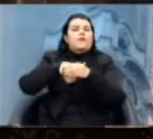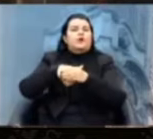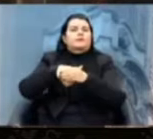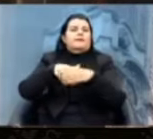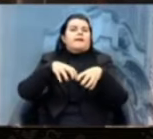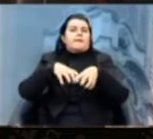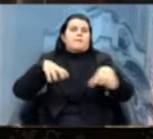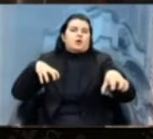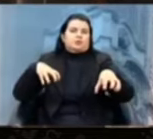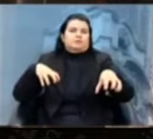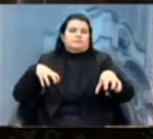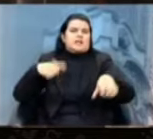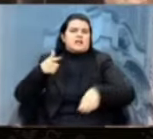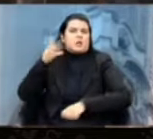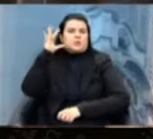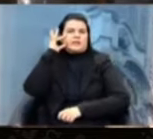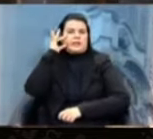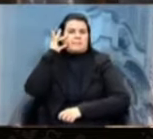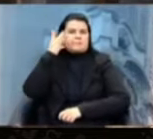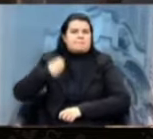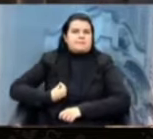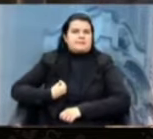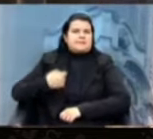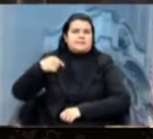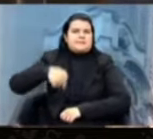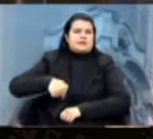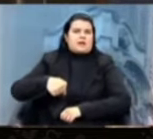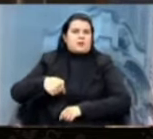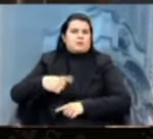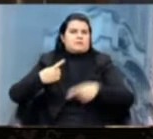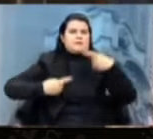não estarem aqui presencialmente fazendo o debate.